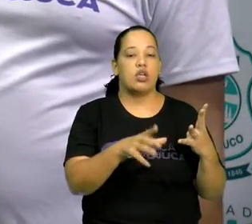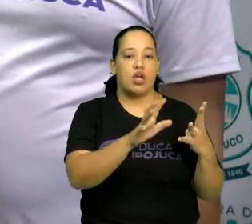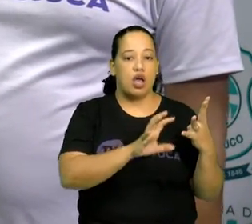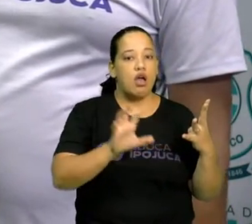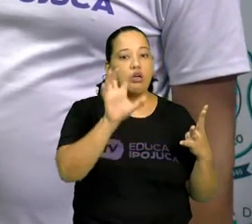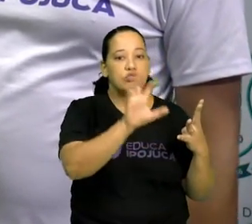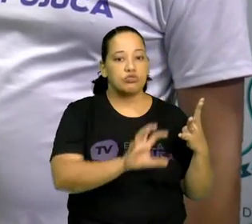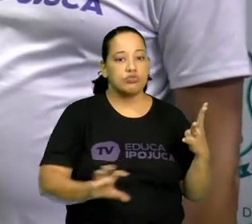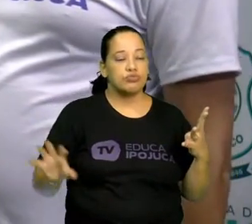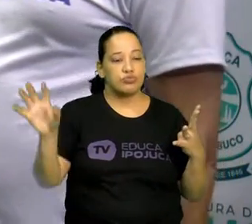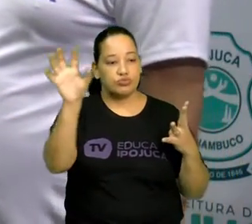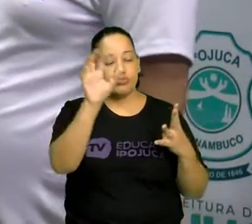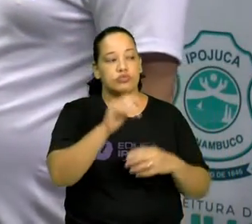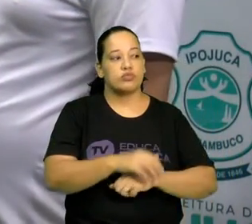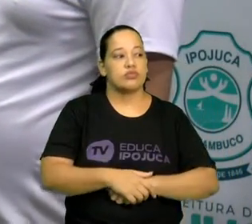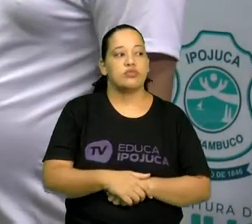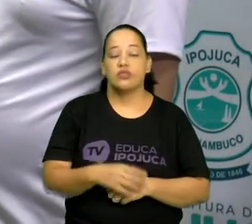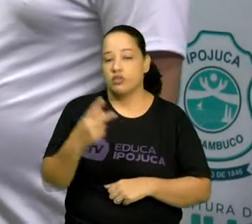Vamos ver o que é isso aqui?